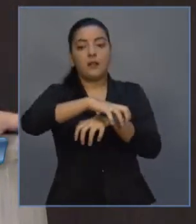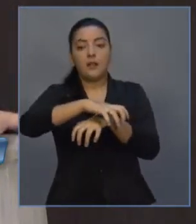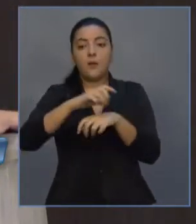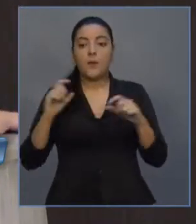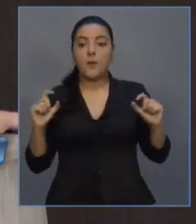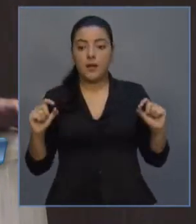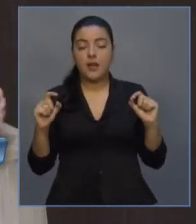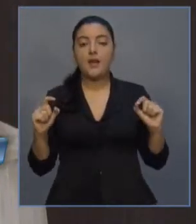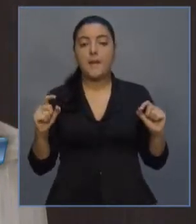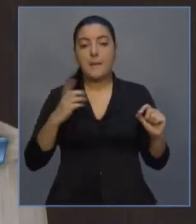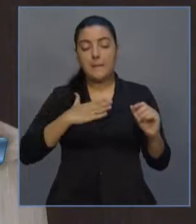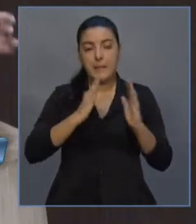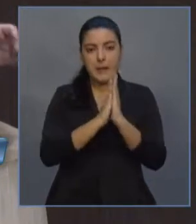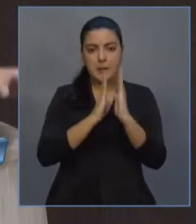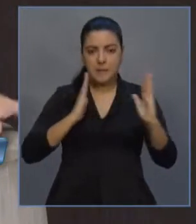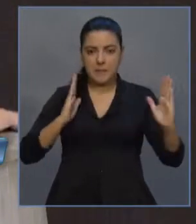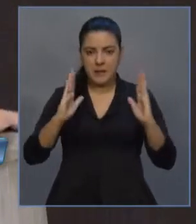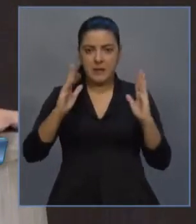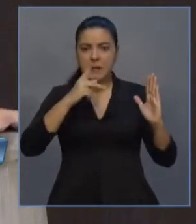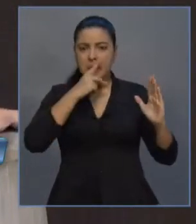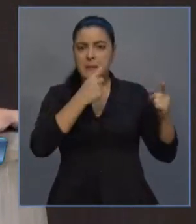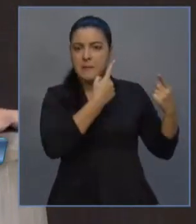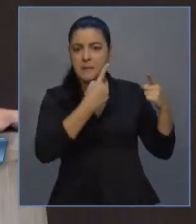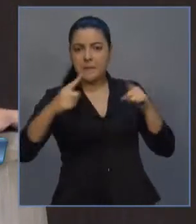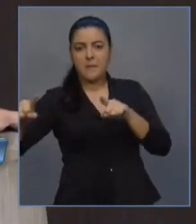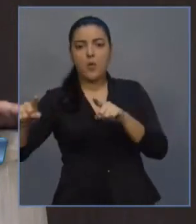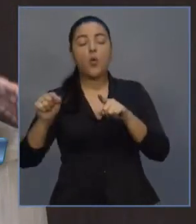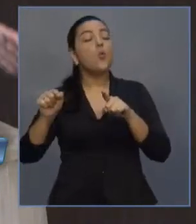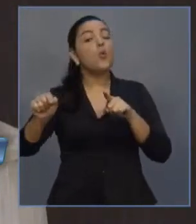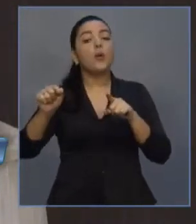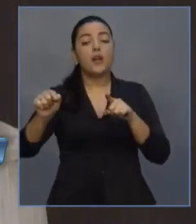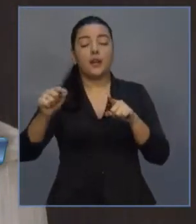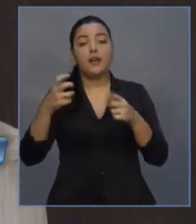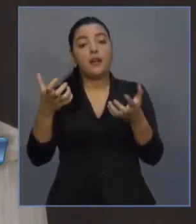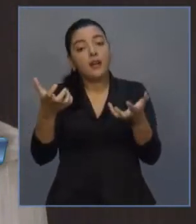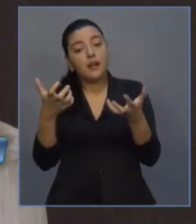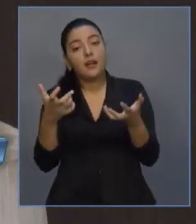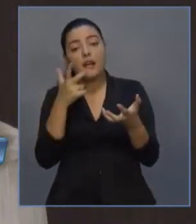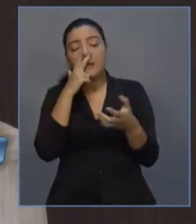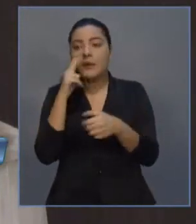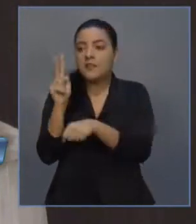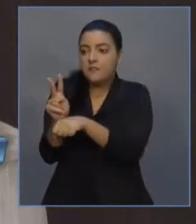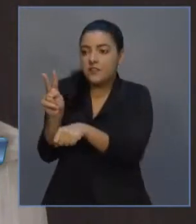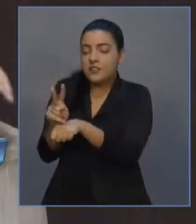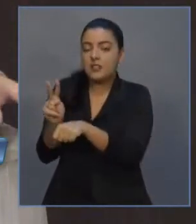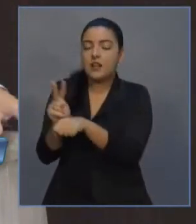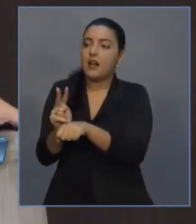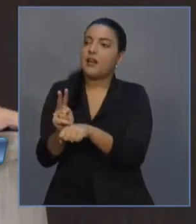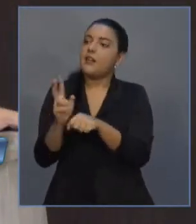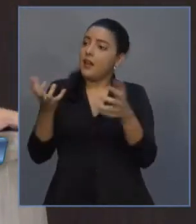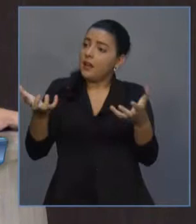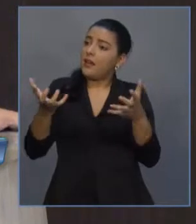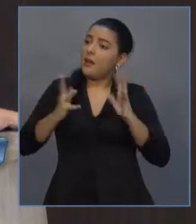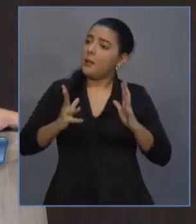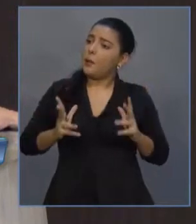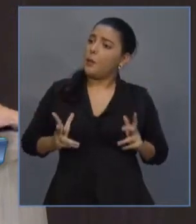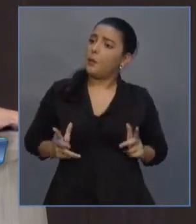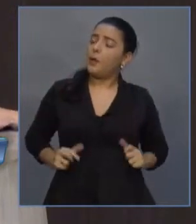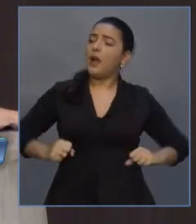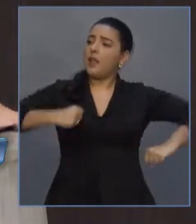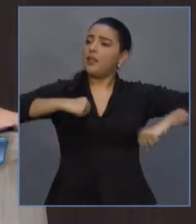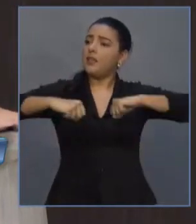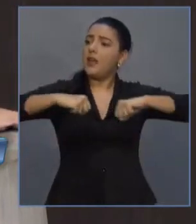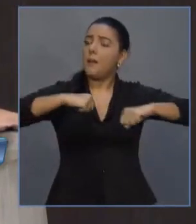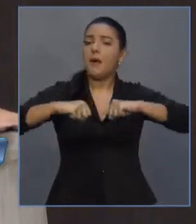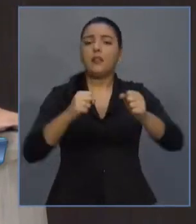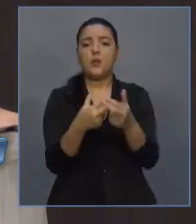reiteradamente, nosso mandato, que um mandato de oposição programática, que quer exatamente fiscalizar, quer transparência, é debater os